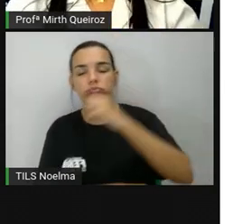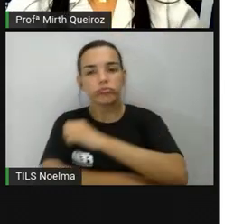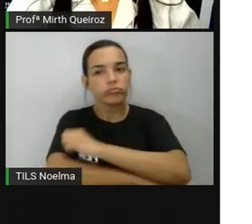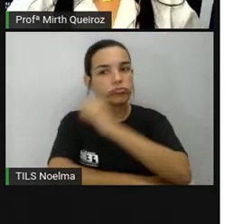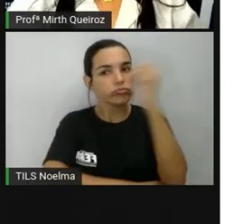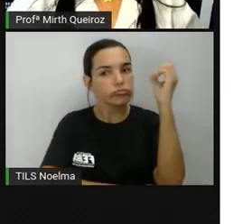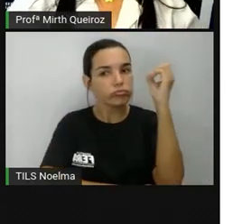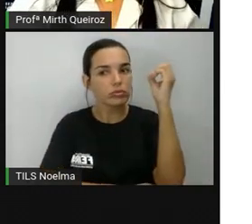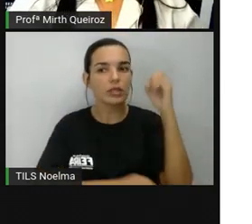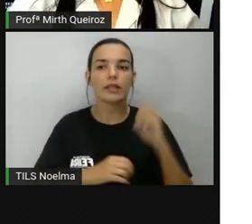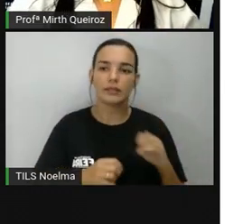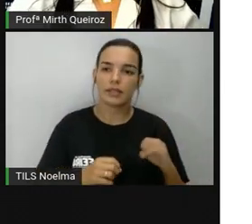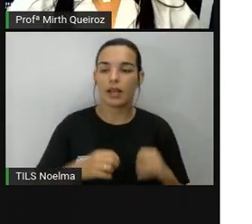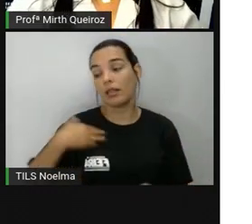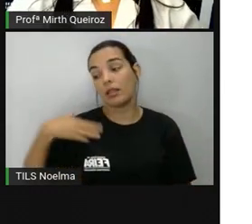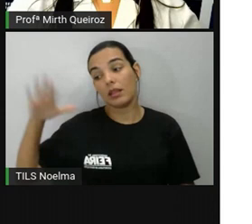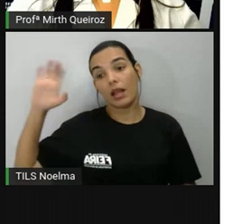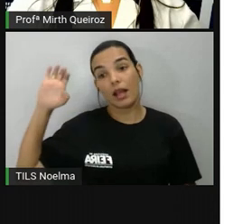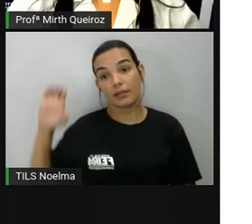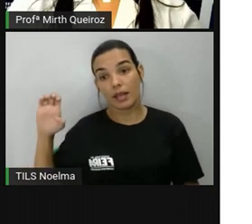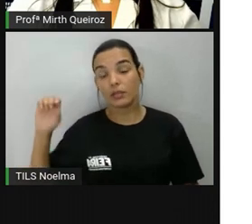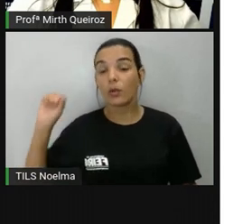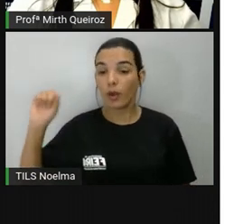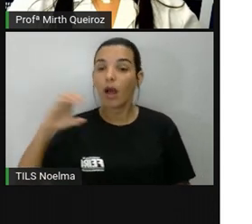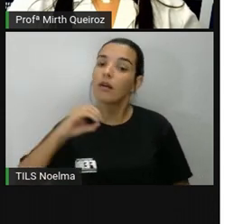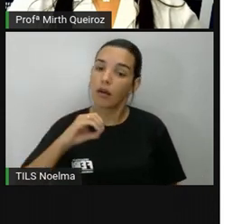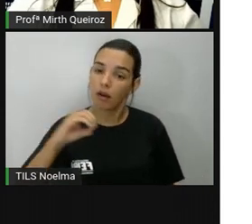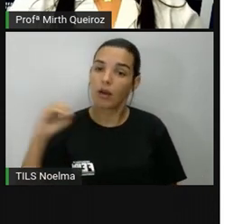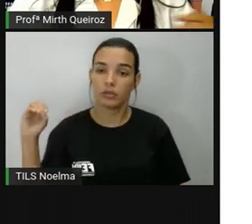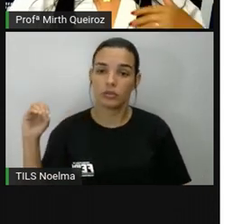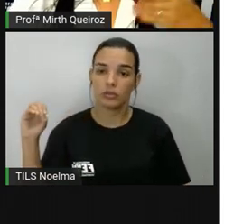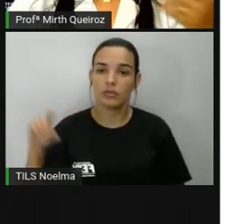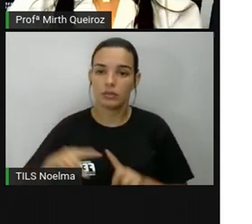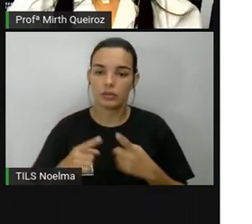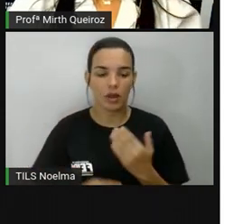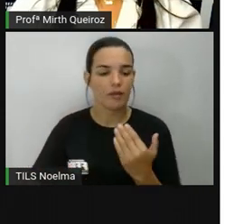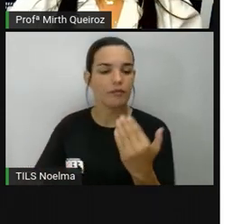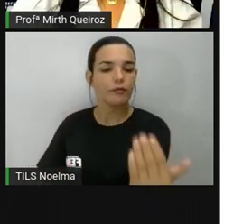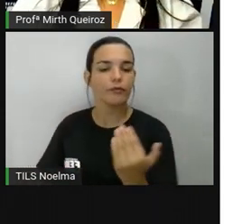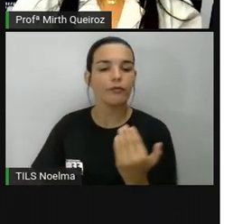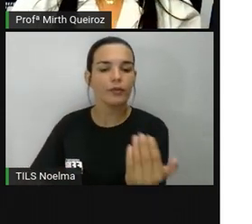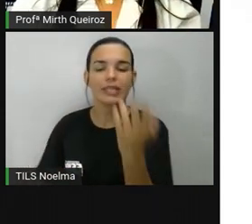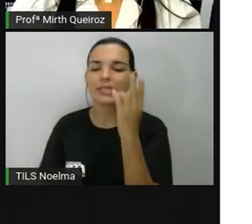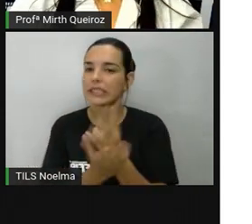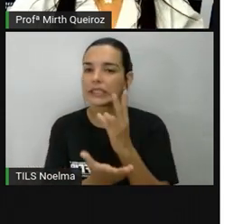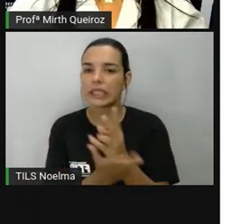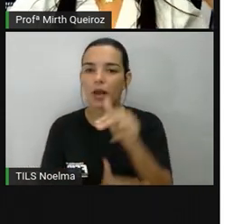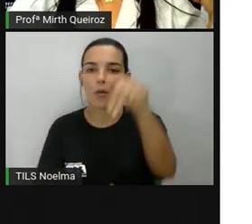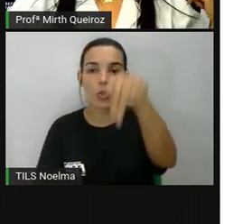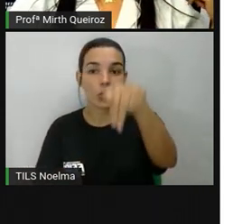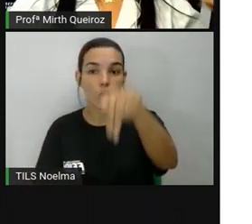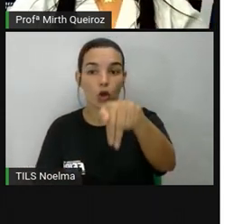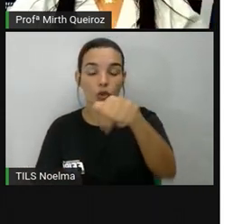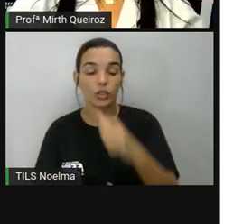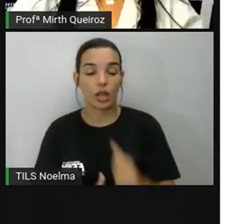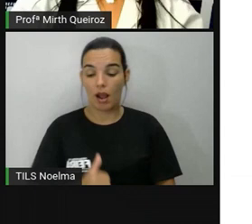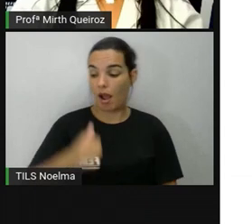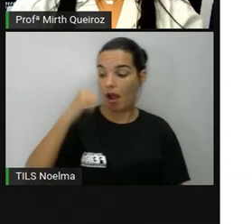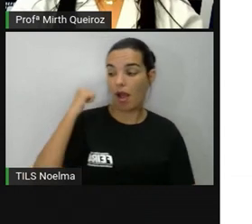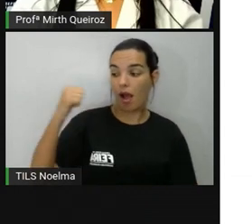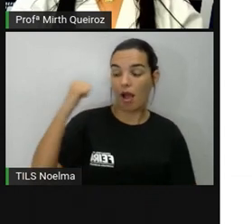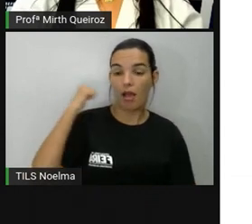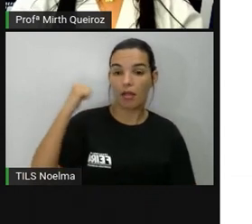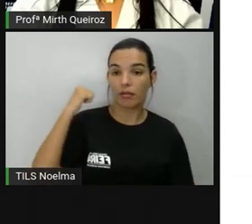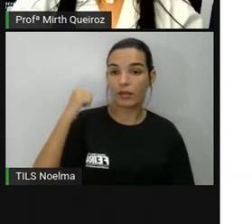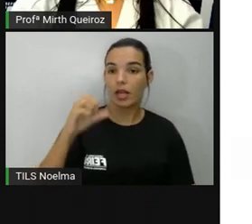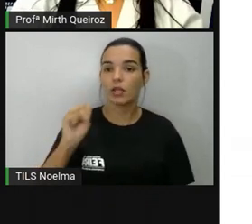Consequentemente, o nosso lado esquerdo será o oeste. A nossa frente será o norte e atrás da gente